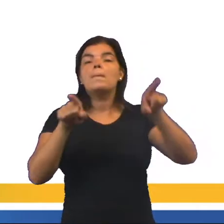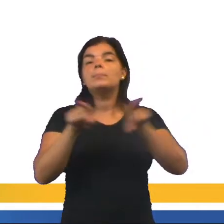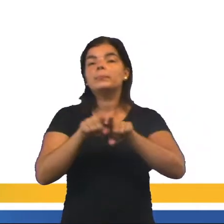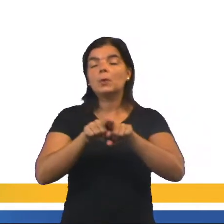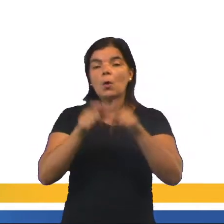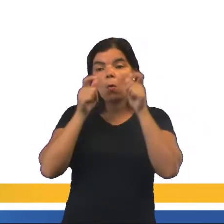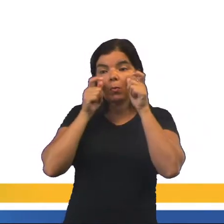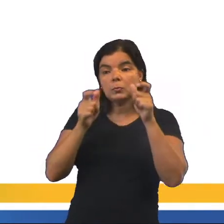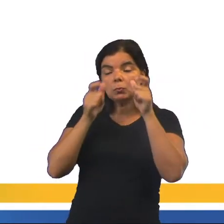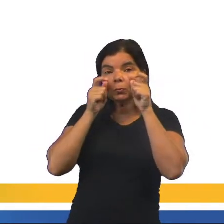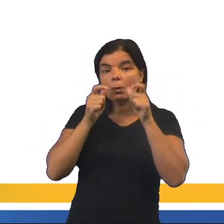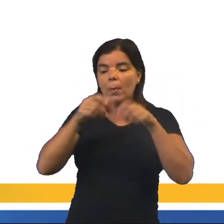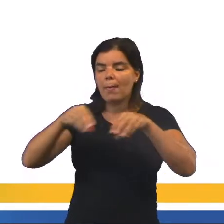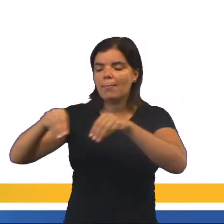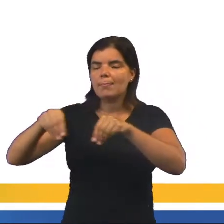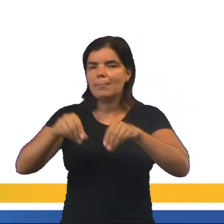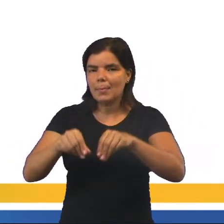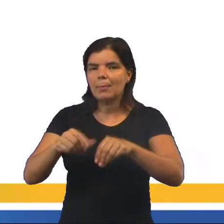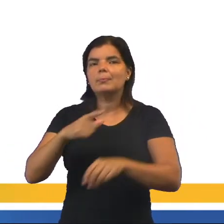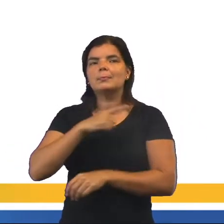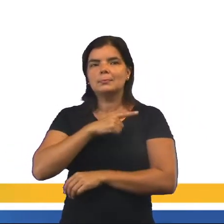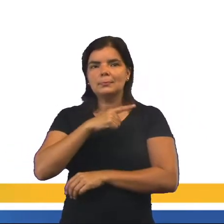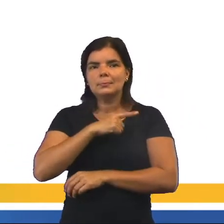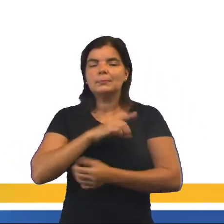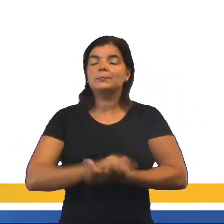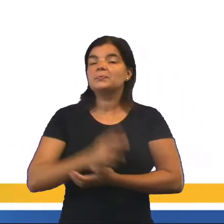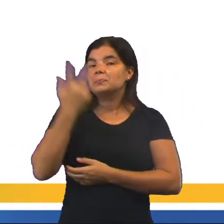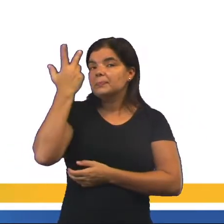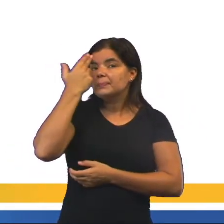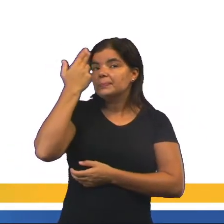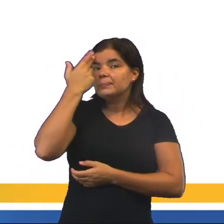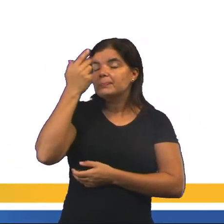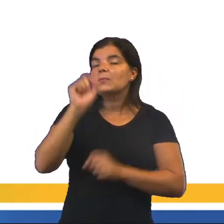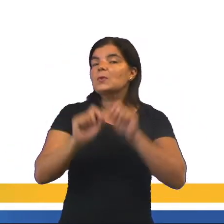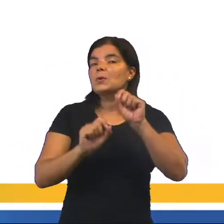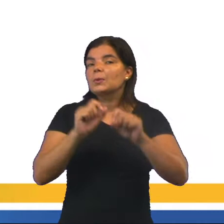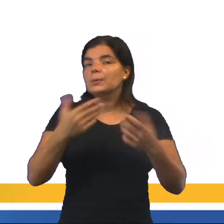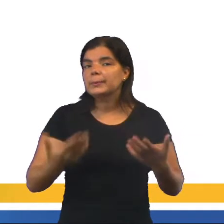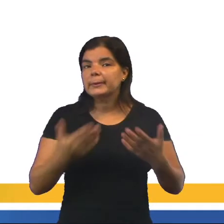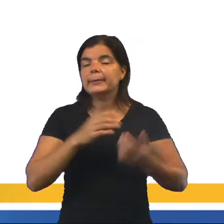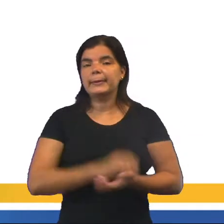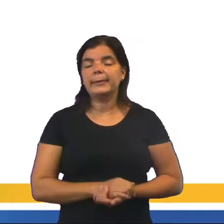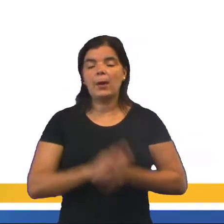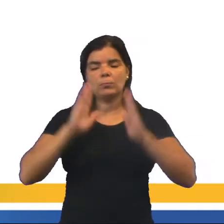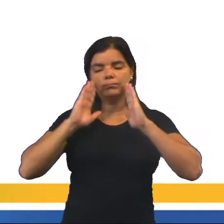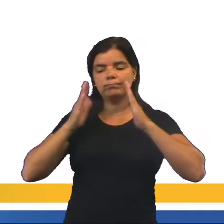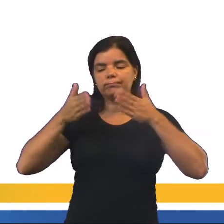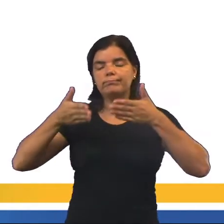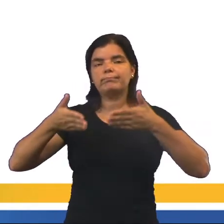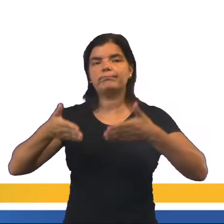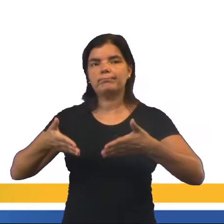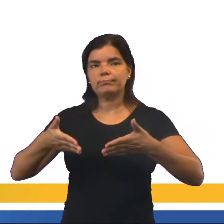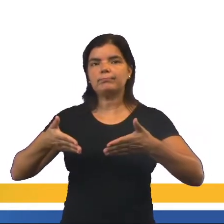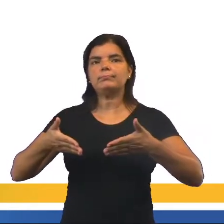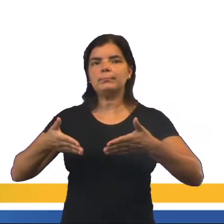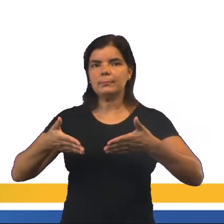tinham interesse também nesta área. Então, normalmente, eles eram diretamente